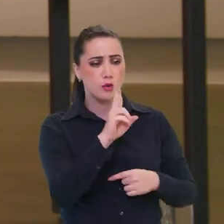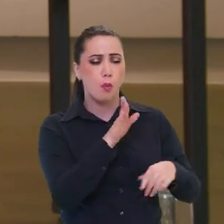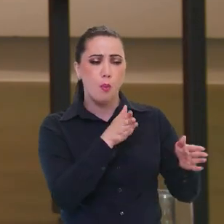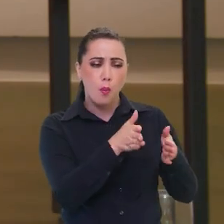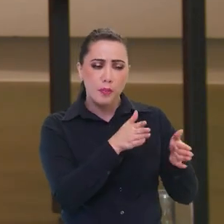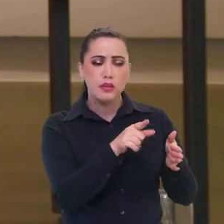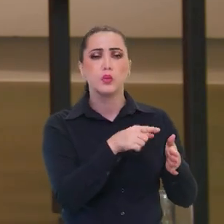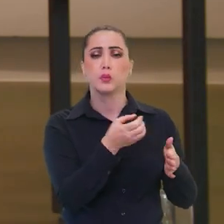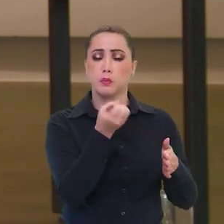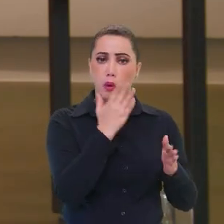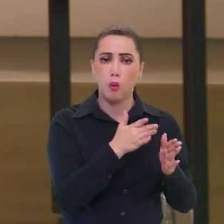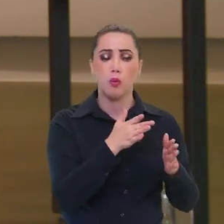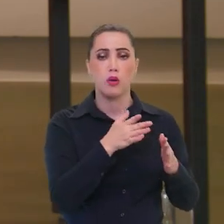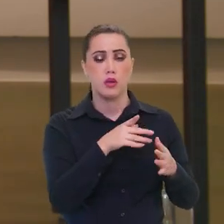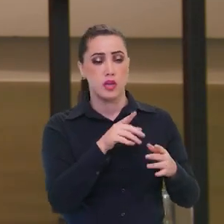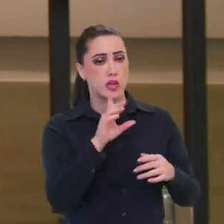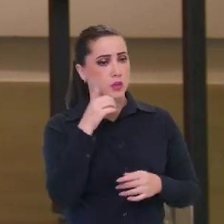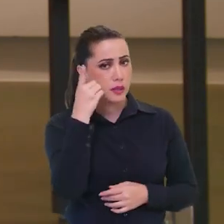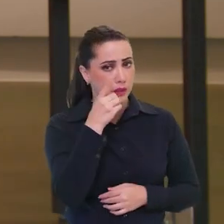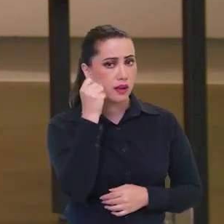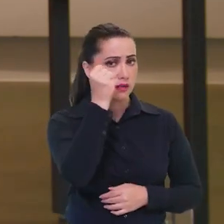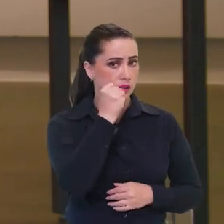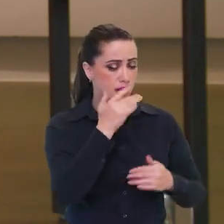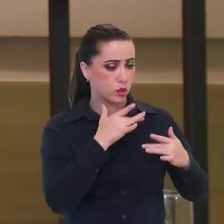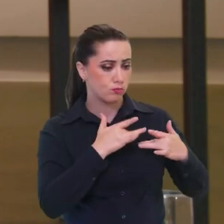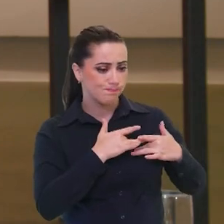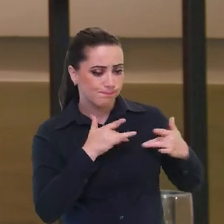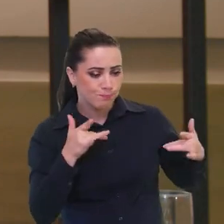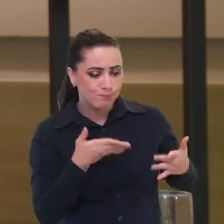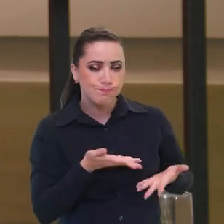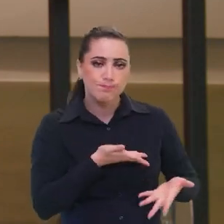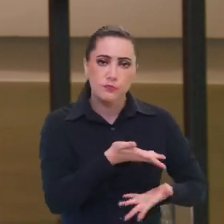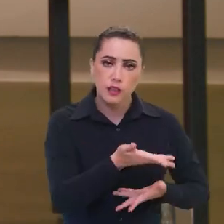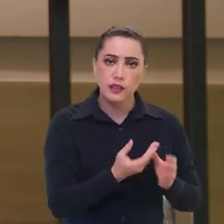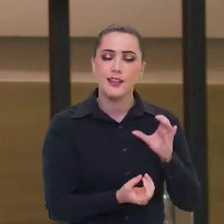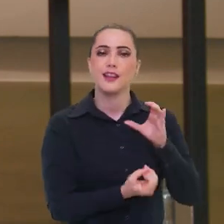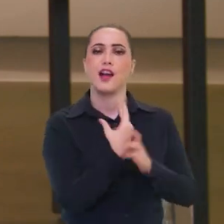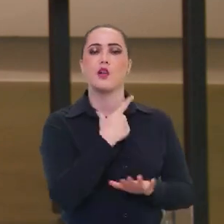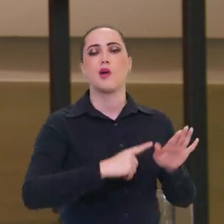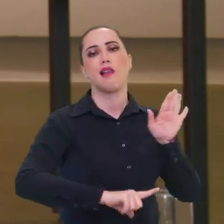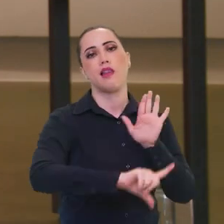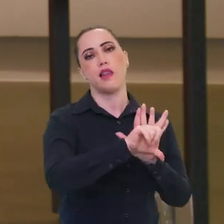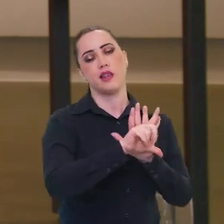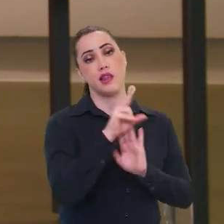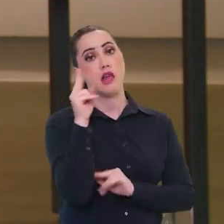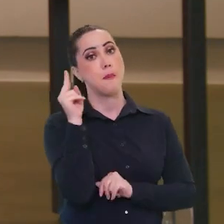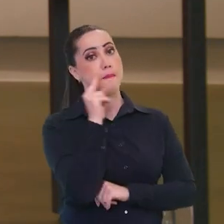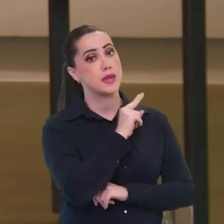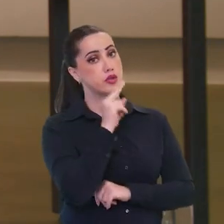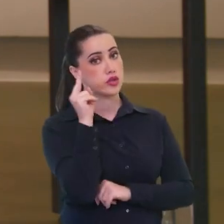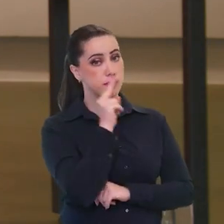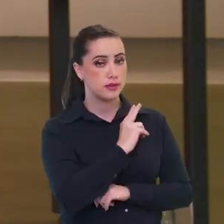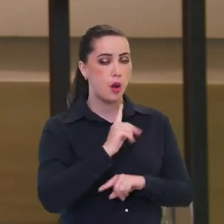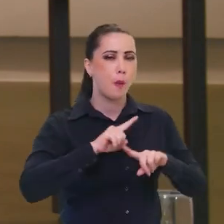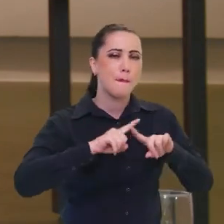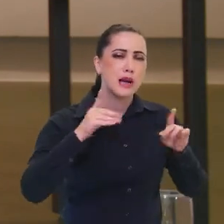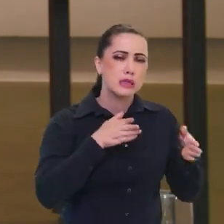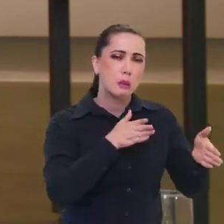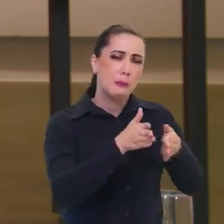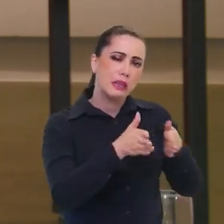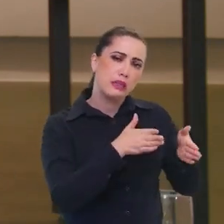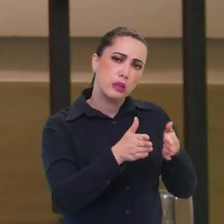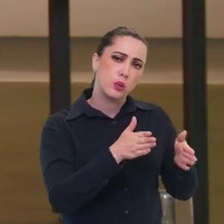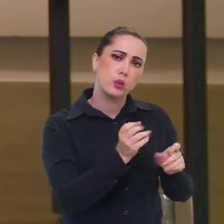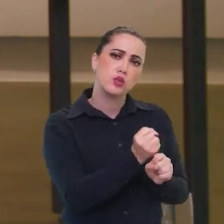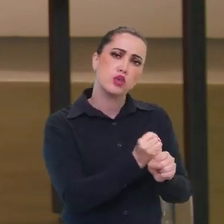aquilo e fizeram esse movimento para essa lei, conceber essa lei, Paulo Gustavo, que foi uma lei emergencial. Que, no entanto, durante